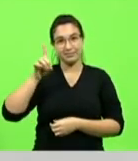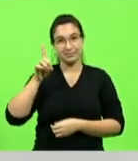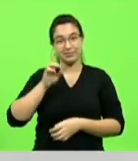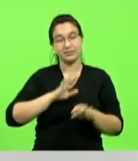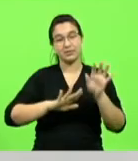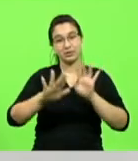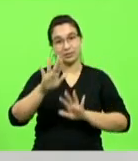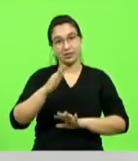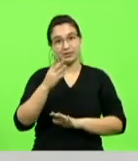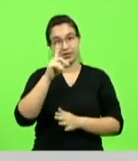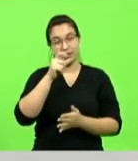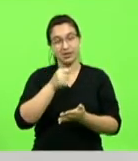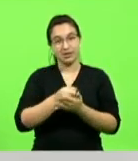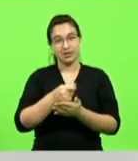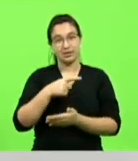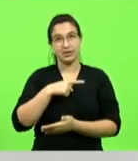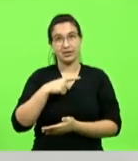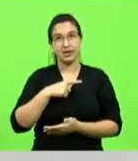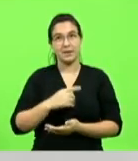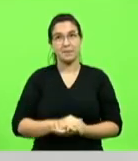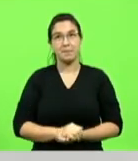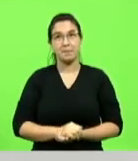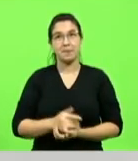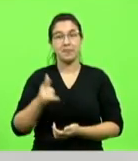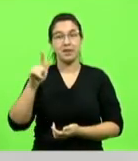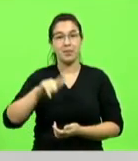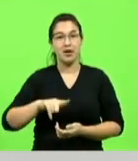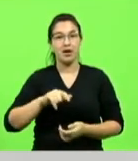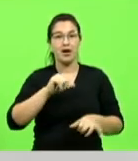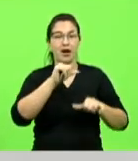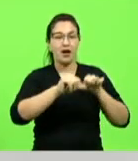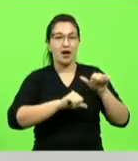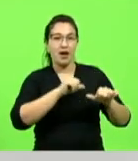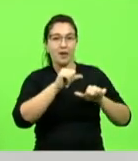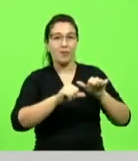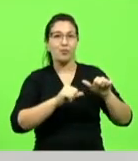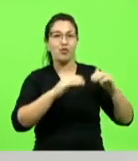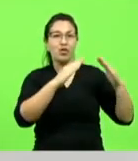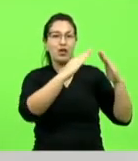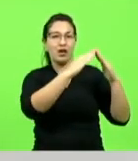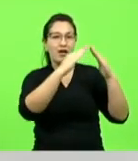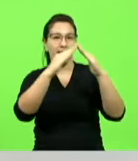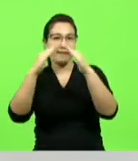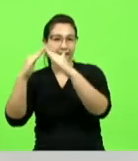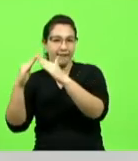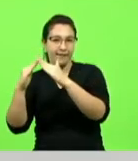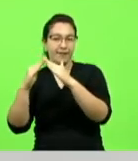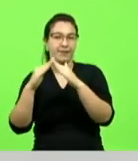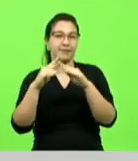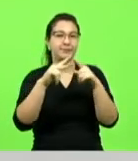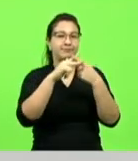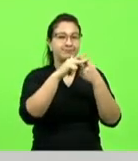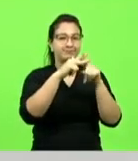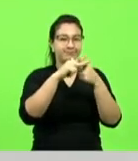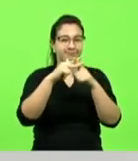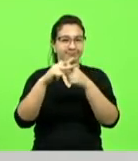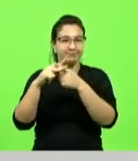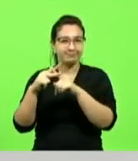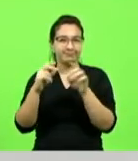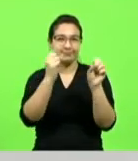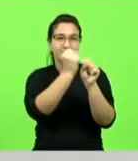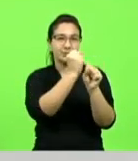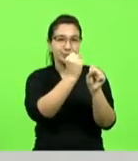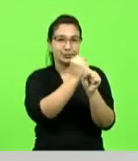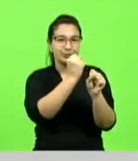trilha também tem as reformas em apartamentos né se dedicou esse período também a construção civil